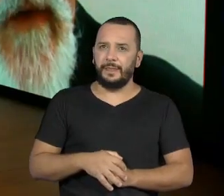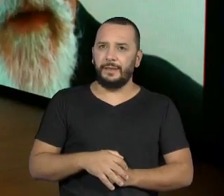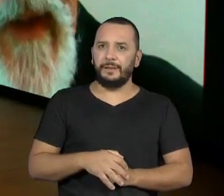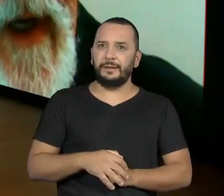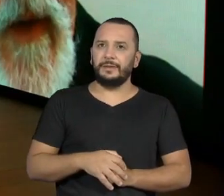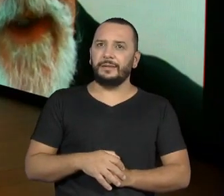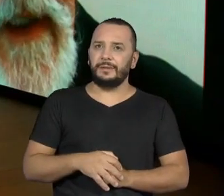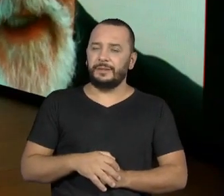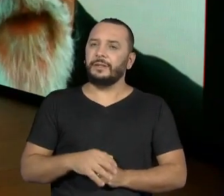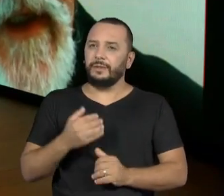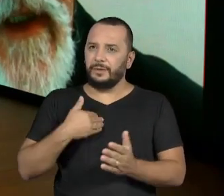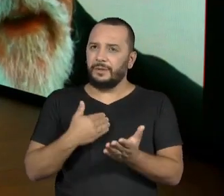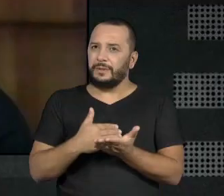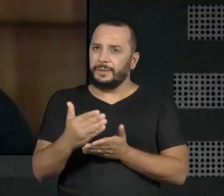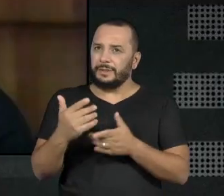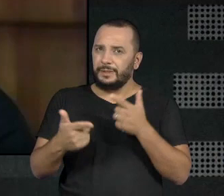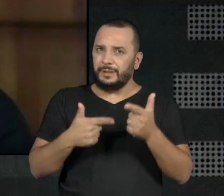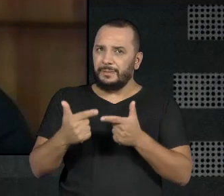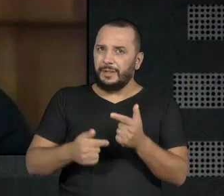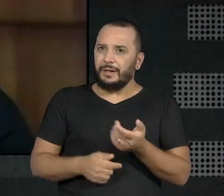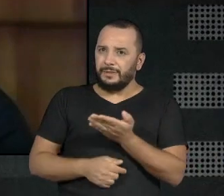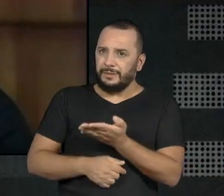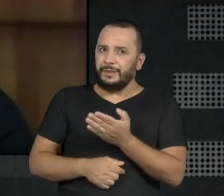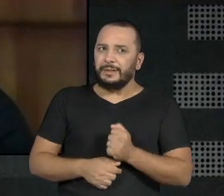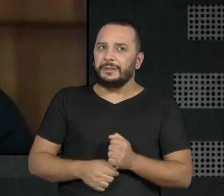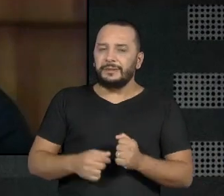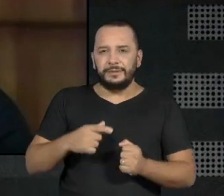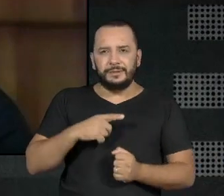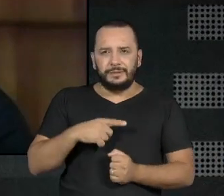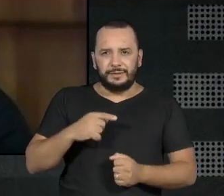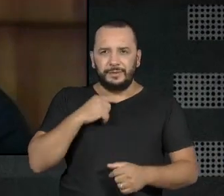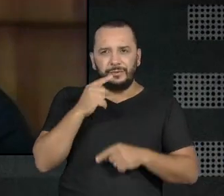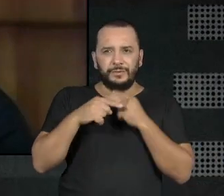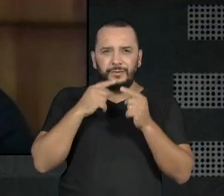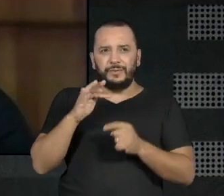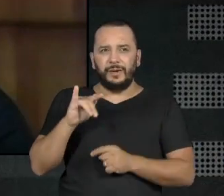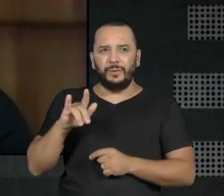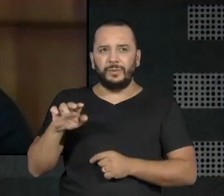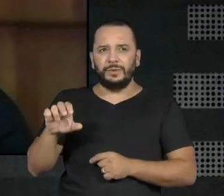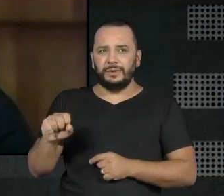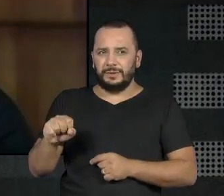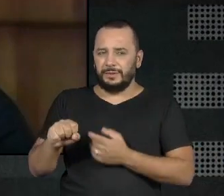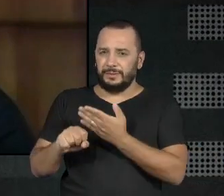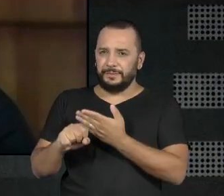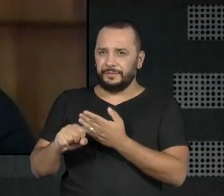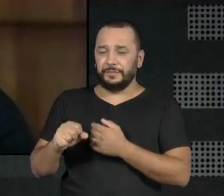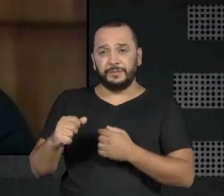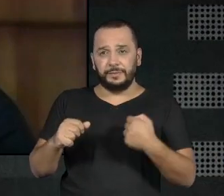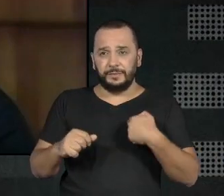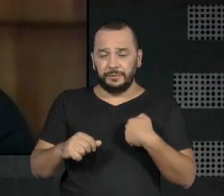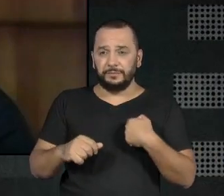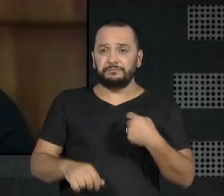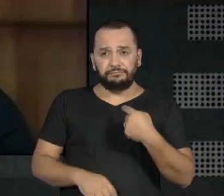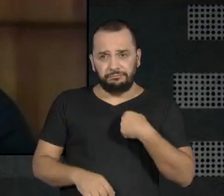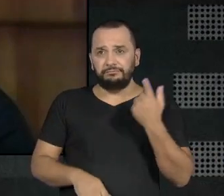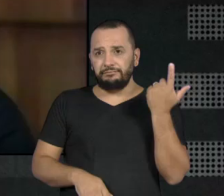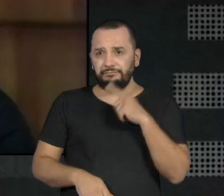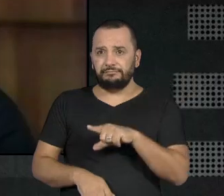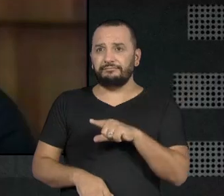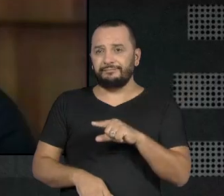Quando eu fui trabalhar com ele, ele estava entre Fagunges, Antônio Fagunges, Salonis Benítez, e eu. Acabei ficando eu.